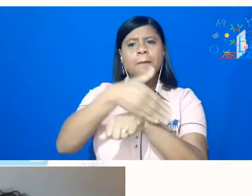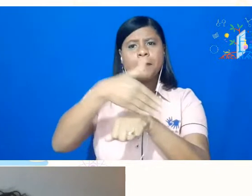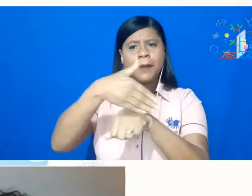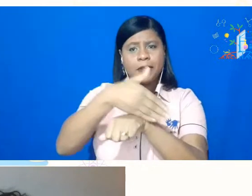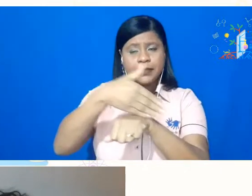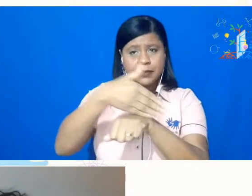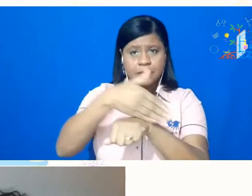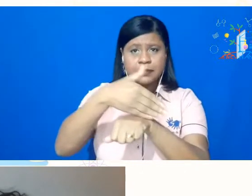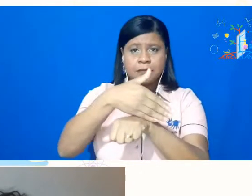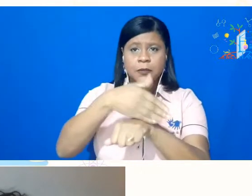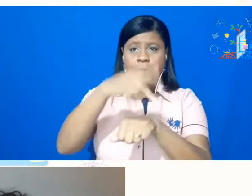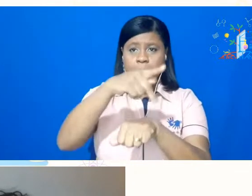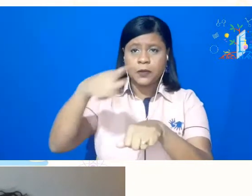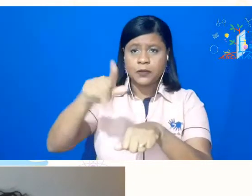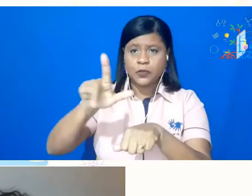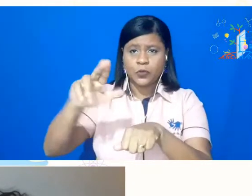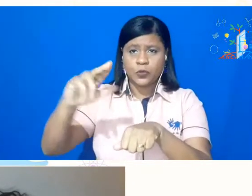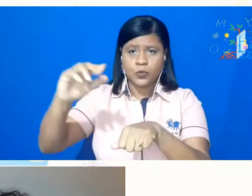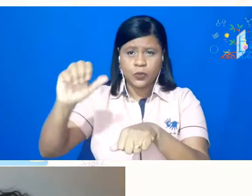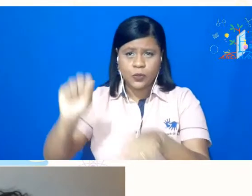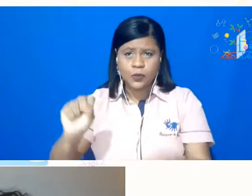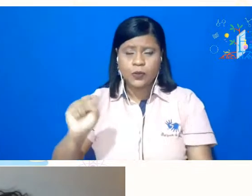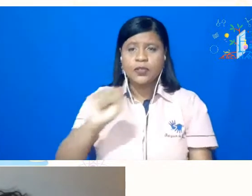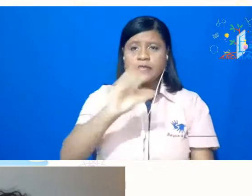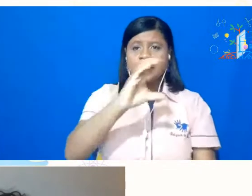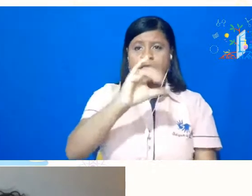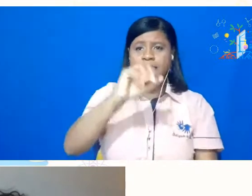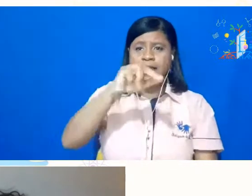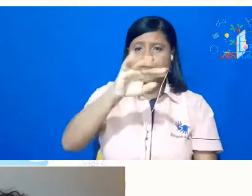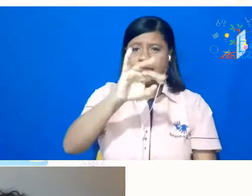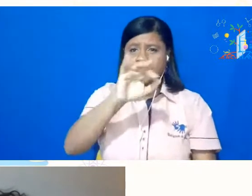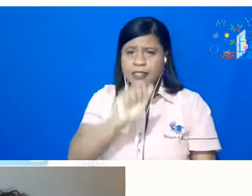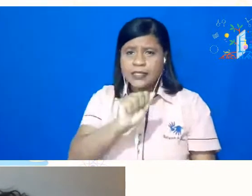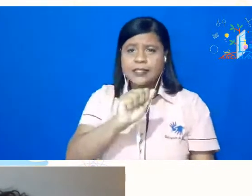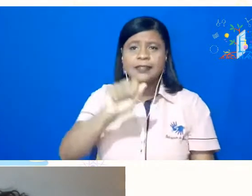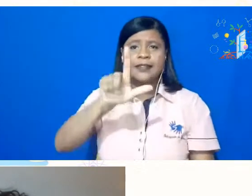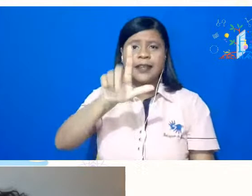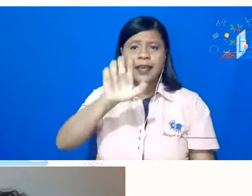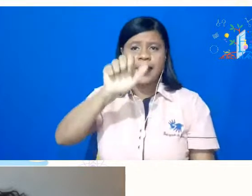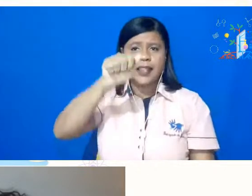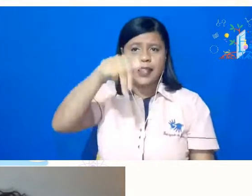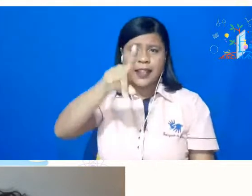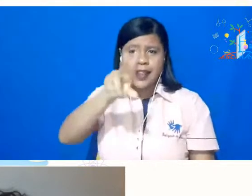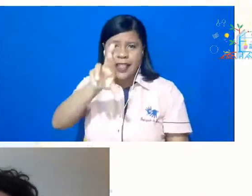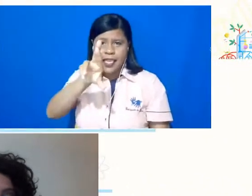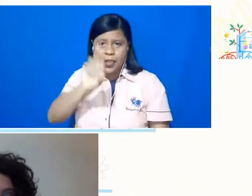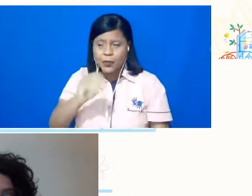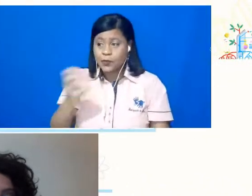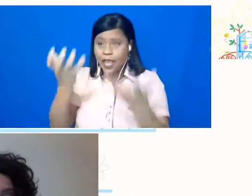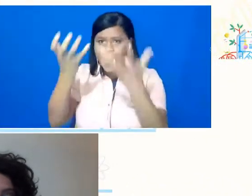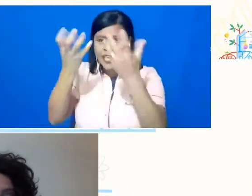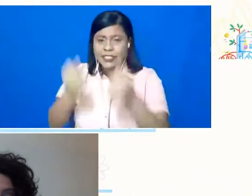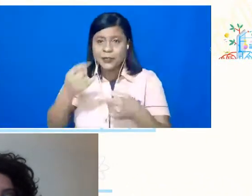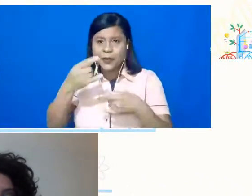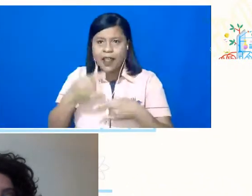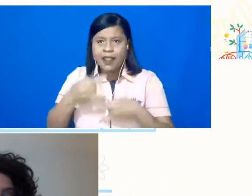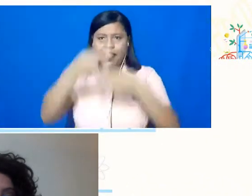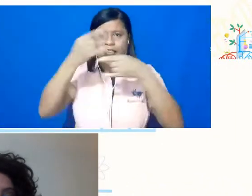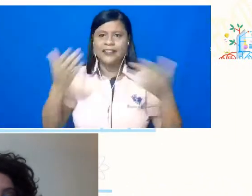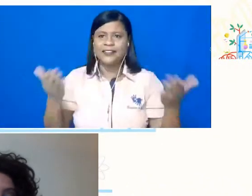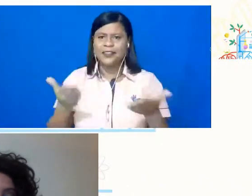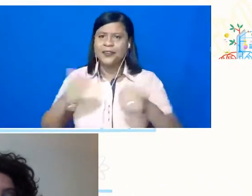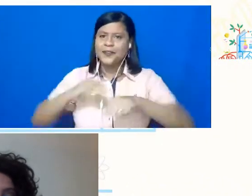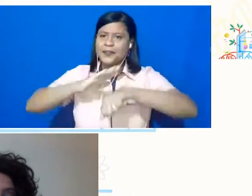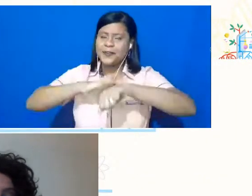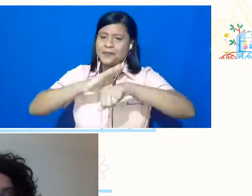Lucas, da professora Cintia, do professor Leandro, que toparam fazer essa live com a gente aí num momento de